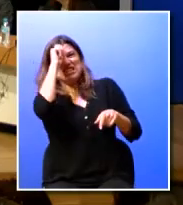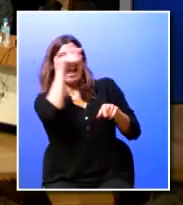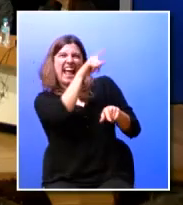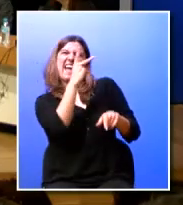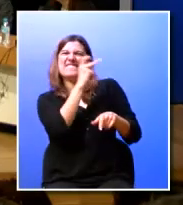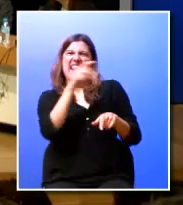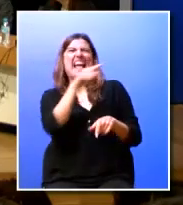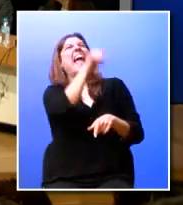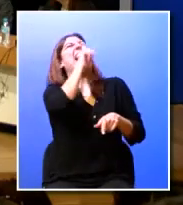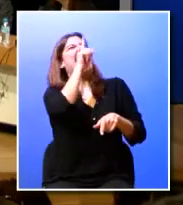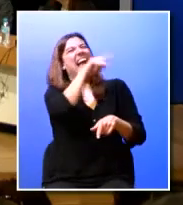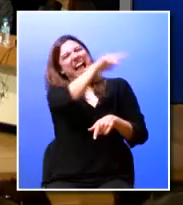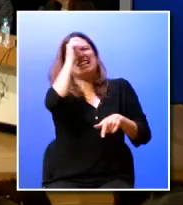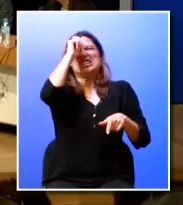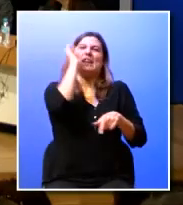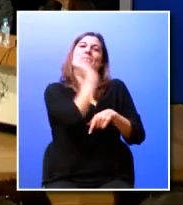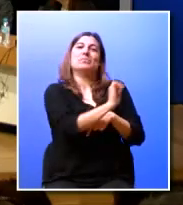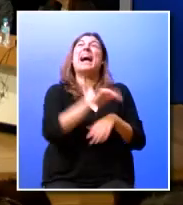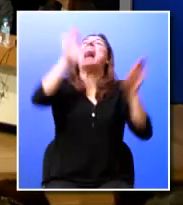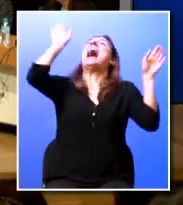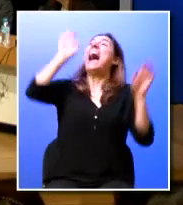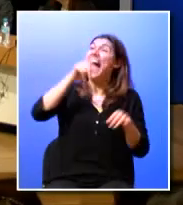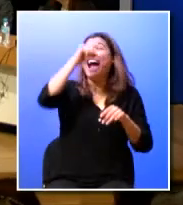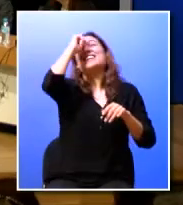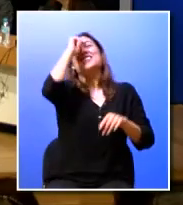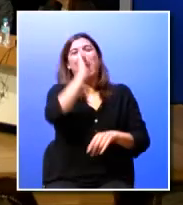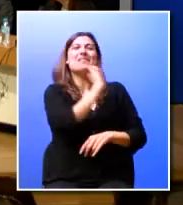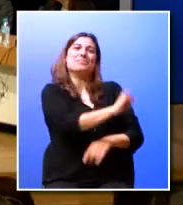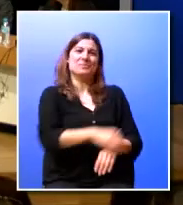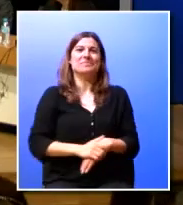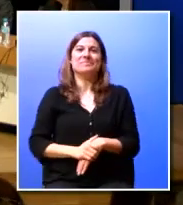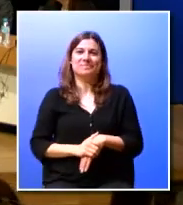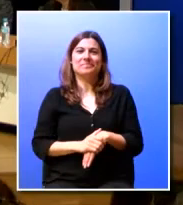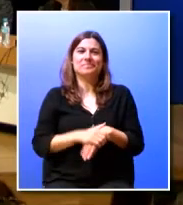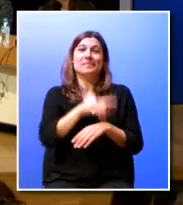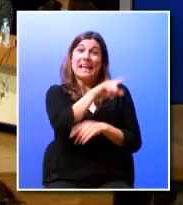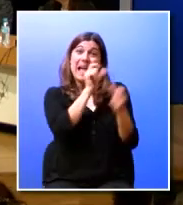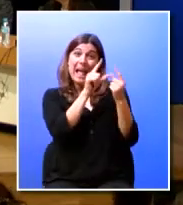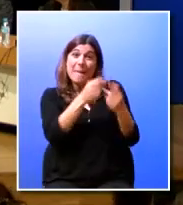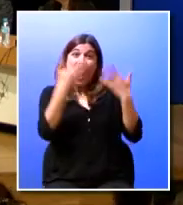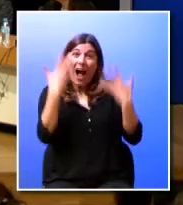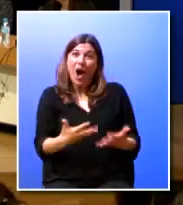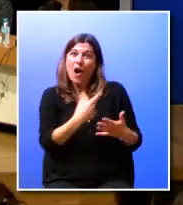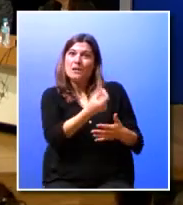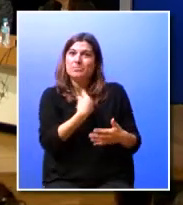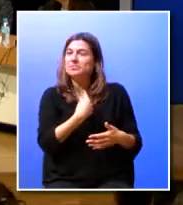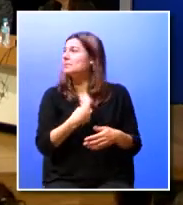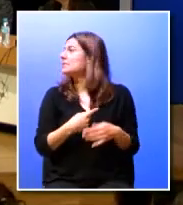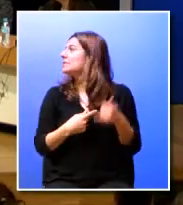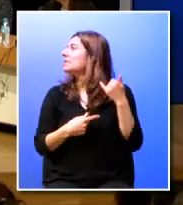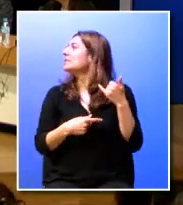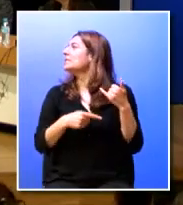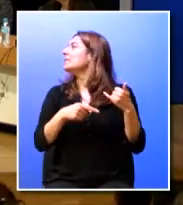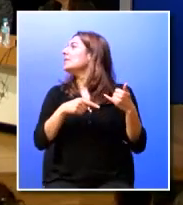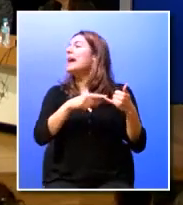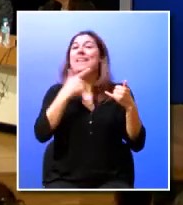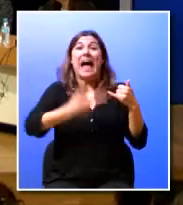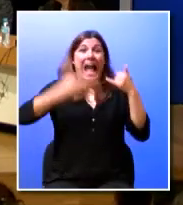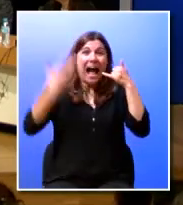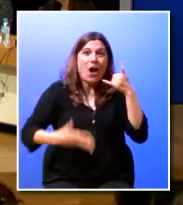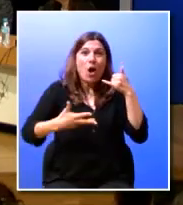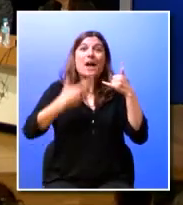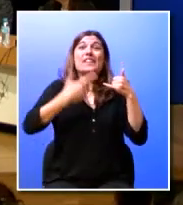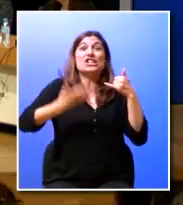Vanessa quem é a Vanessa? é a estagiária oh estagiária é verdade Vanessa sim eu quero esse e-mail agora na caixa não desculpa Vanessa agora